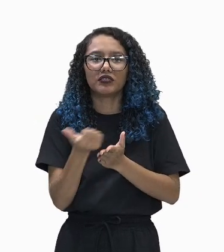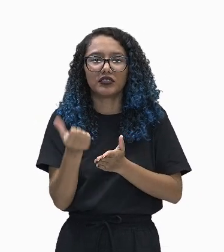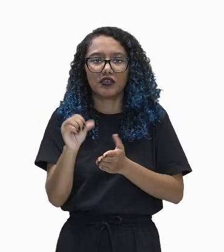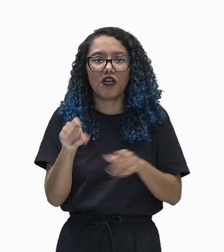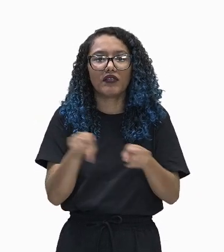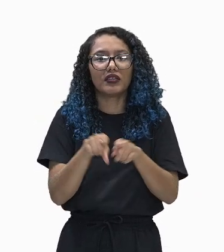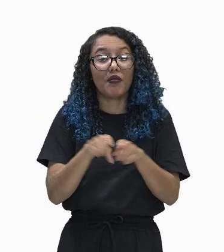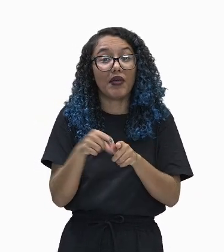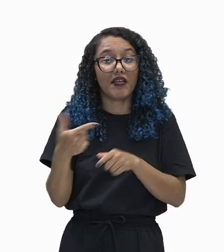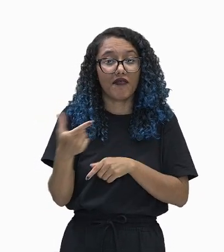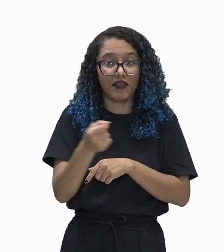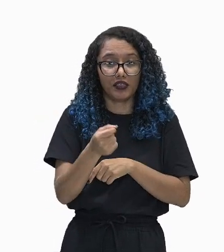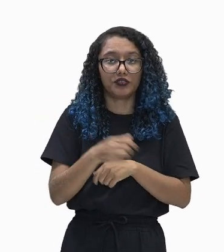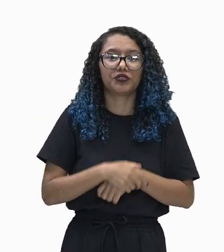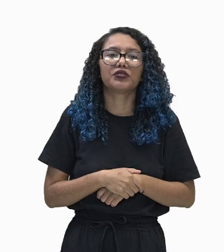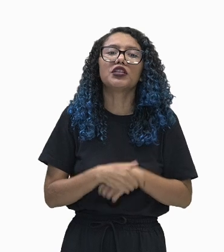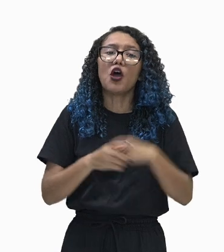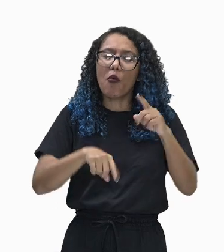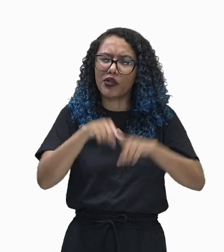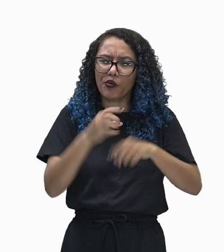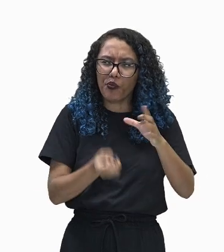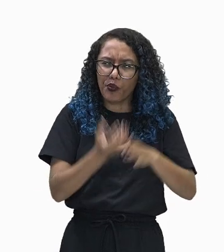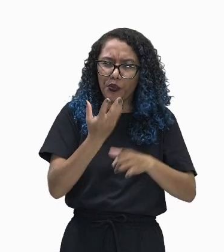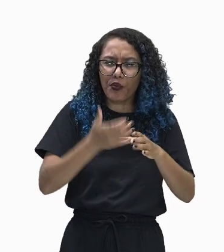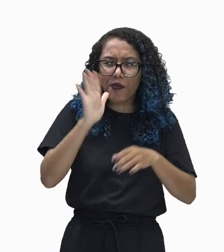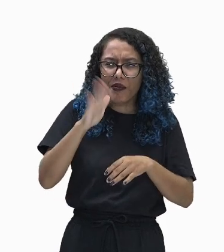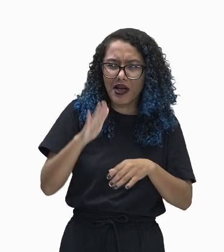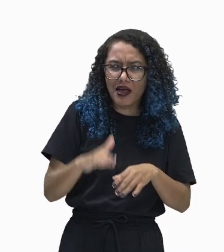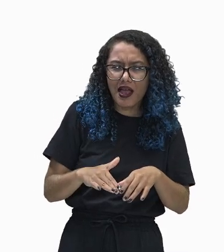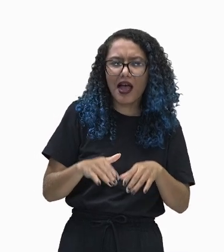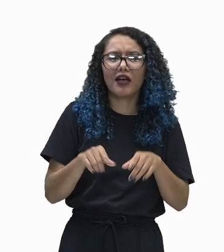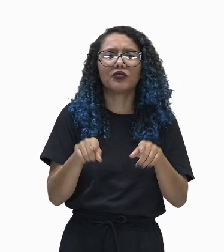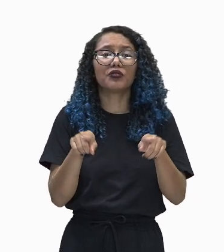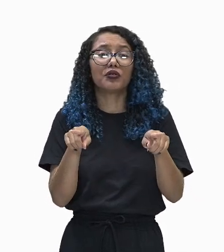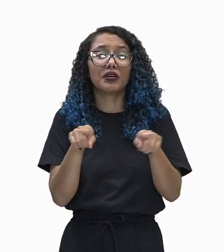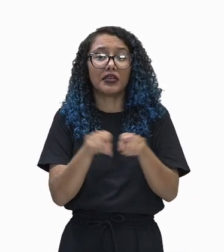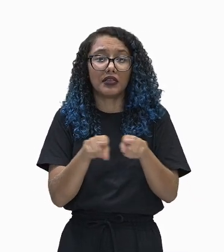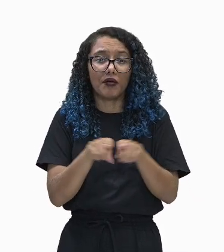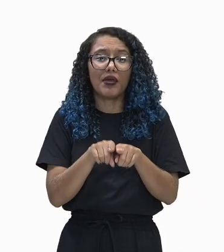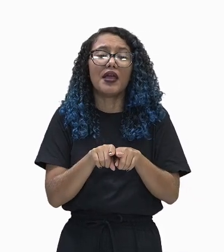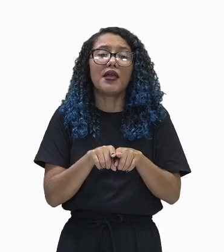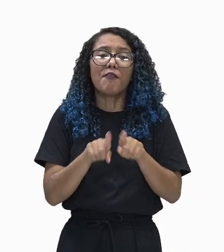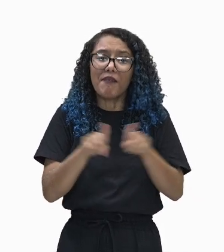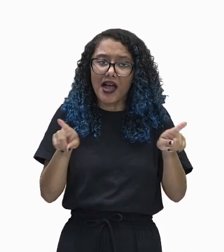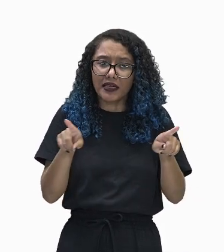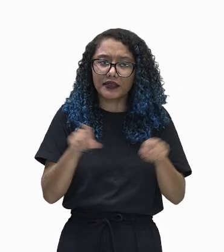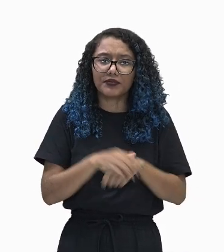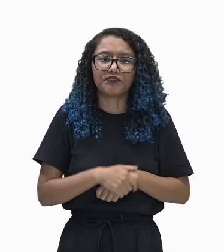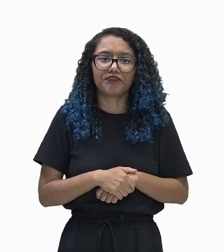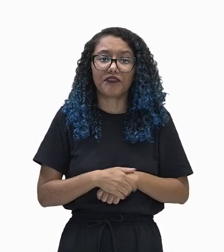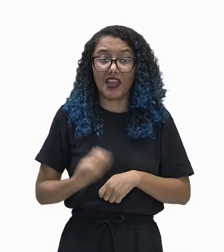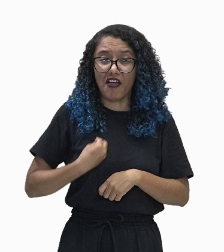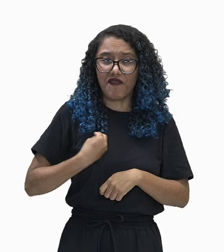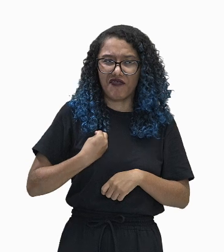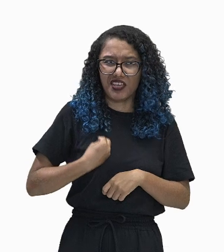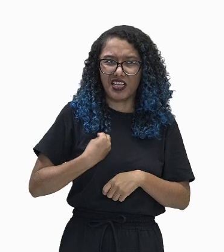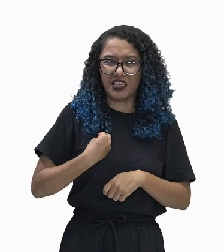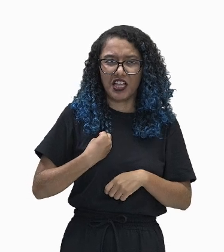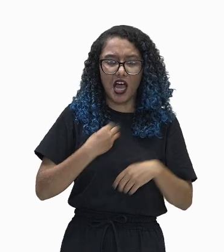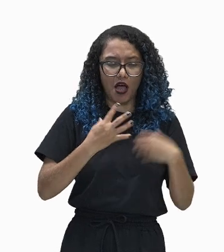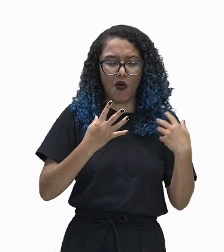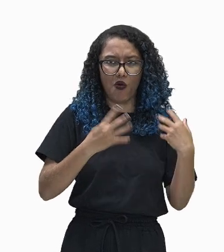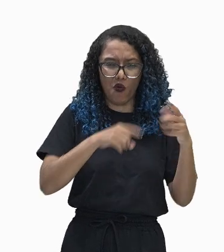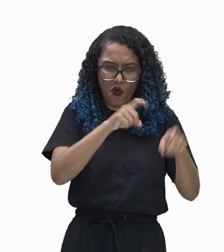barato e acessível, porém trouxe a desorganização de vida rural e estragos do meio ambiente.